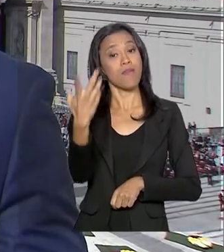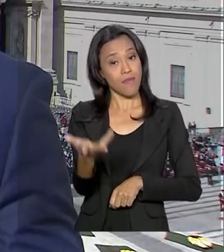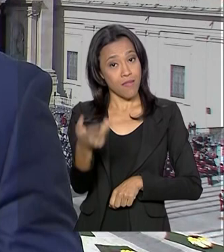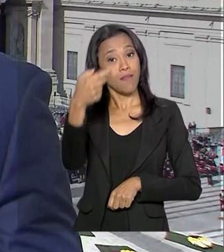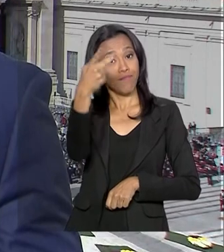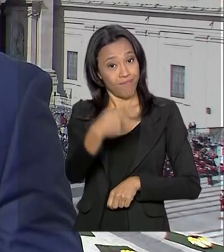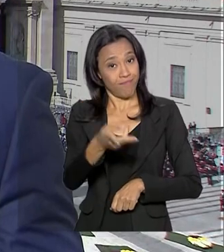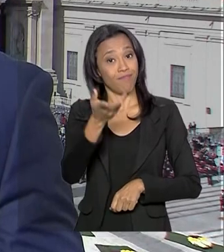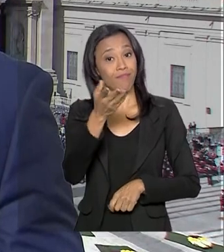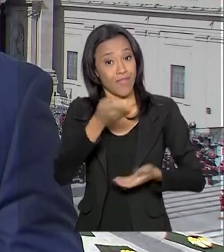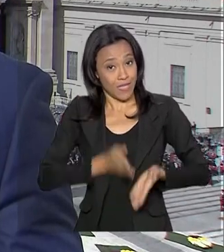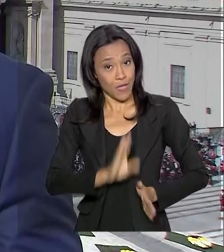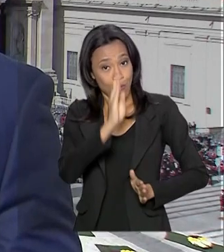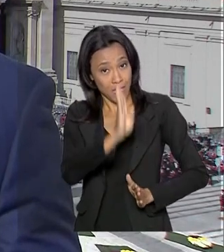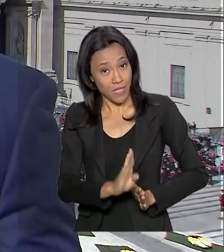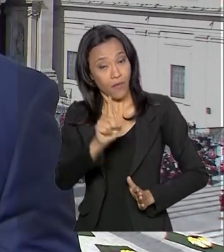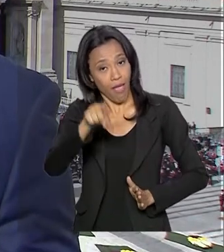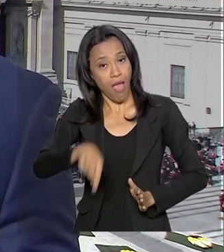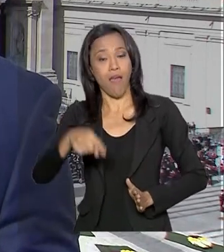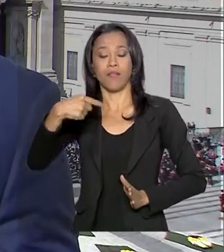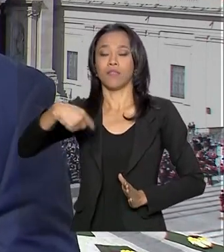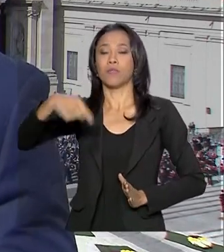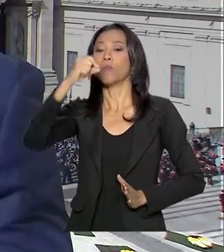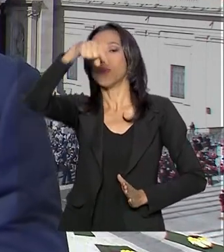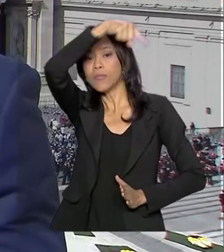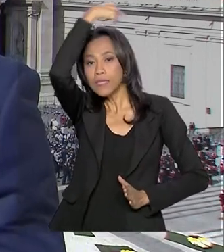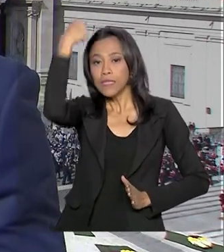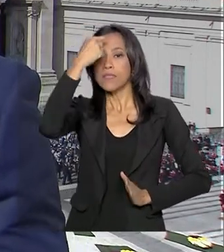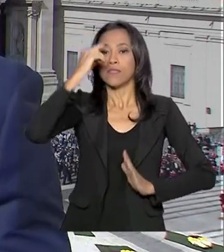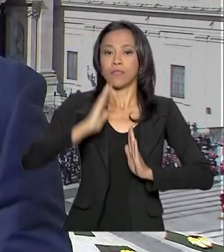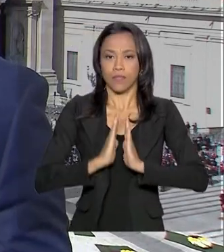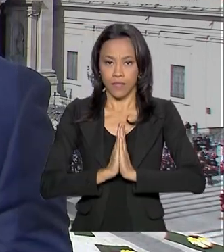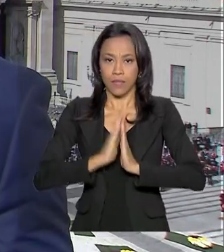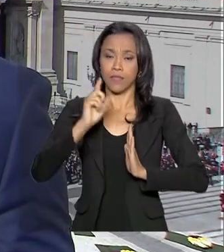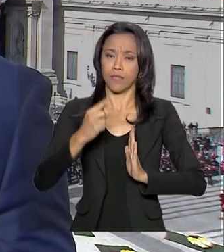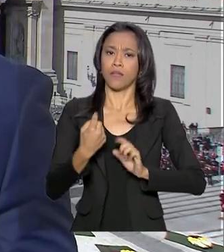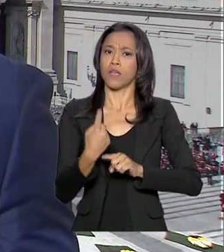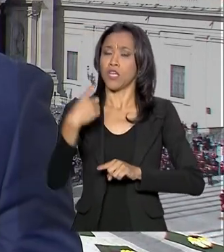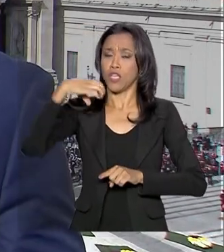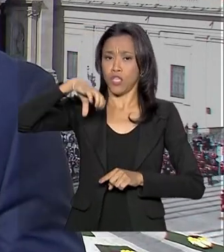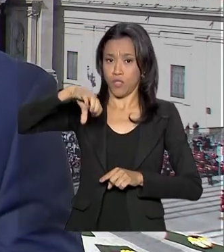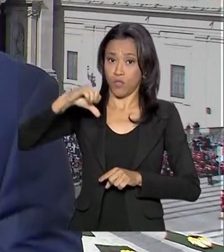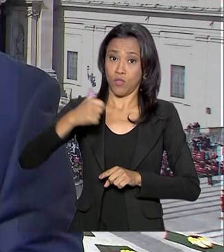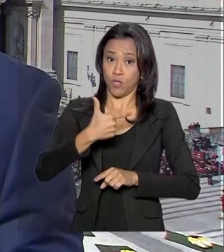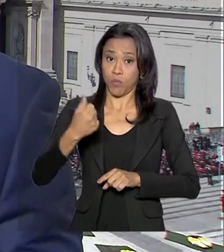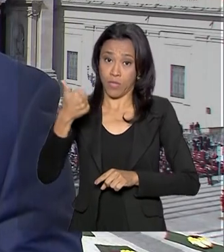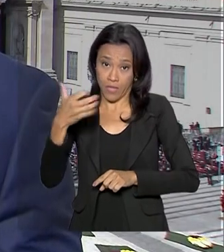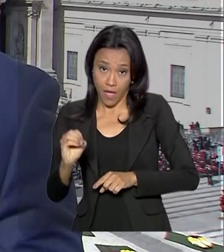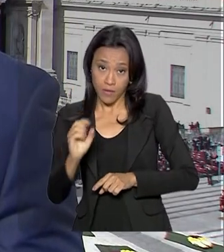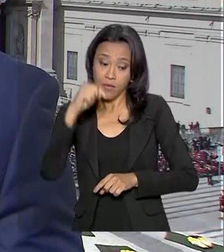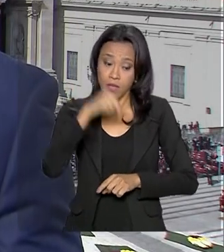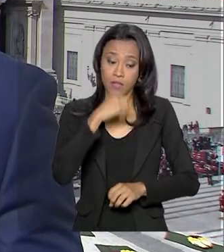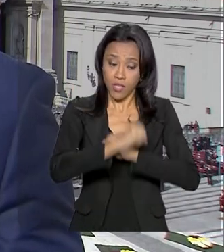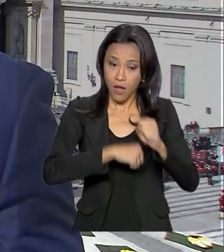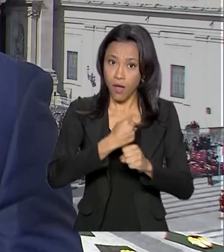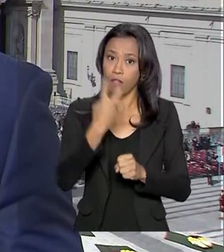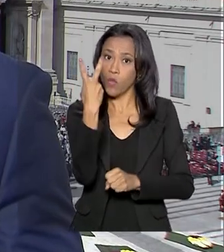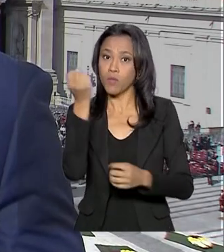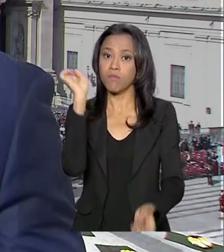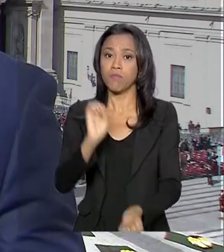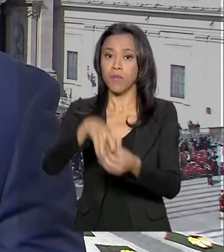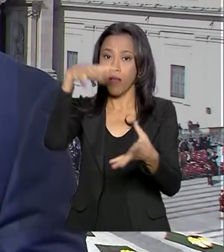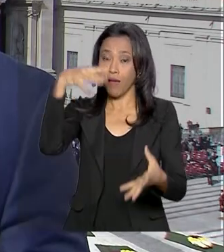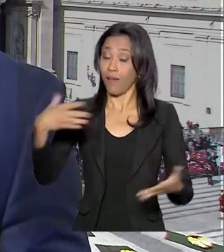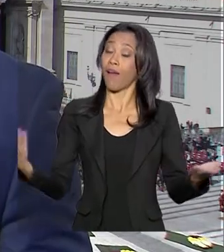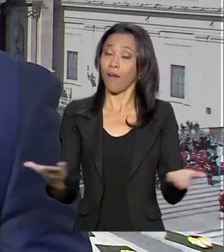Foram dois milagres reconhecidos pelo Vaticano, em 2010 e neste ano. Com a santificação, a freira agora